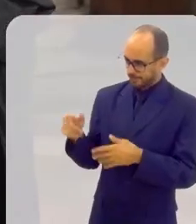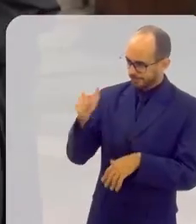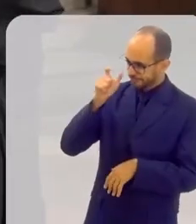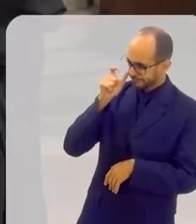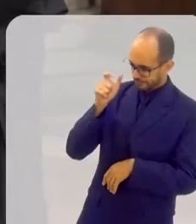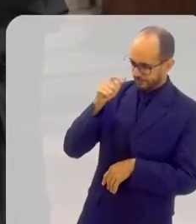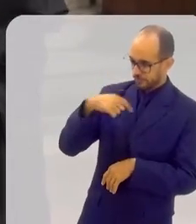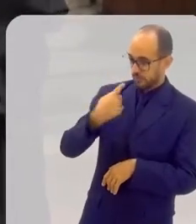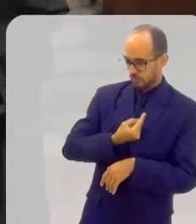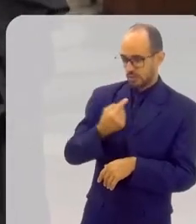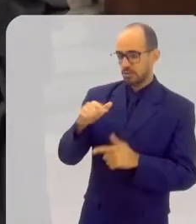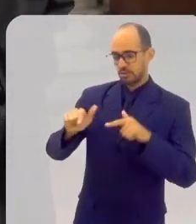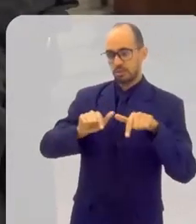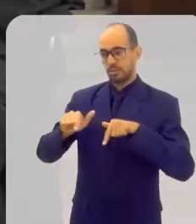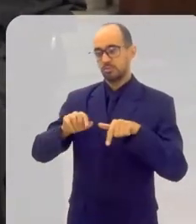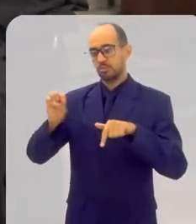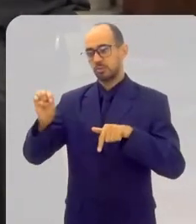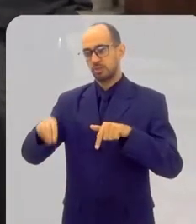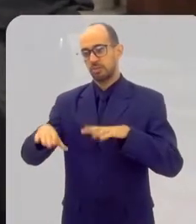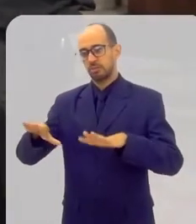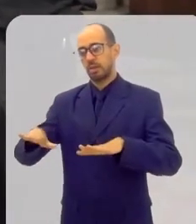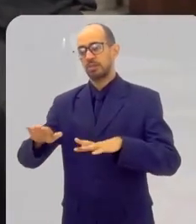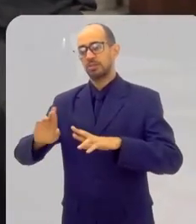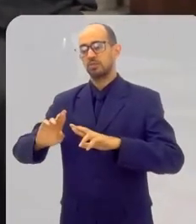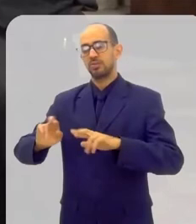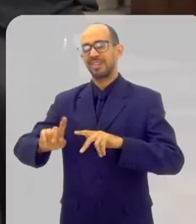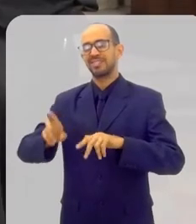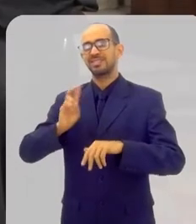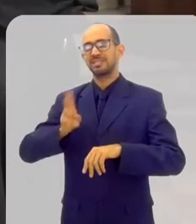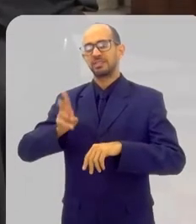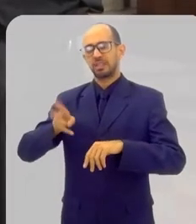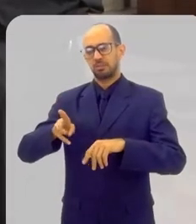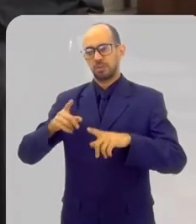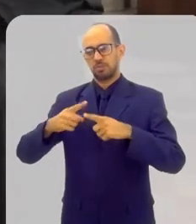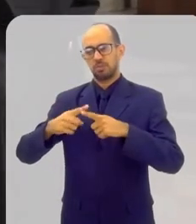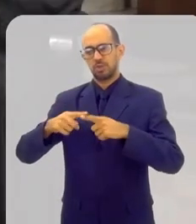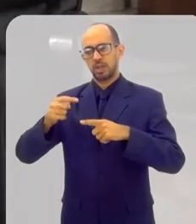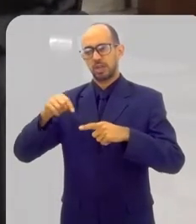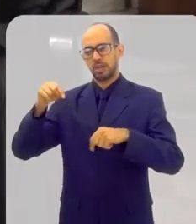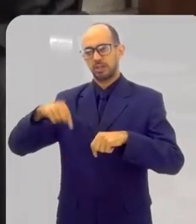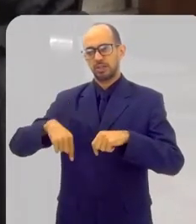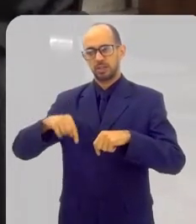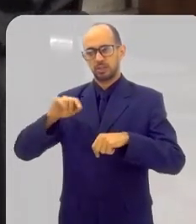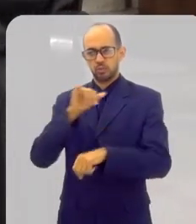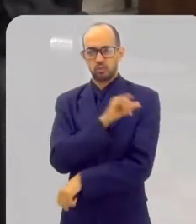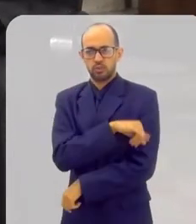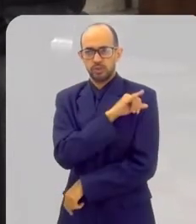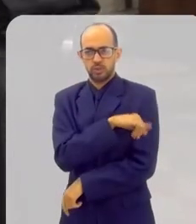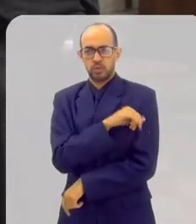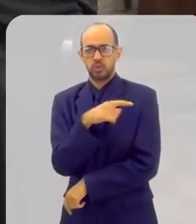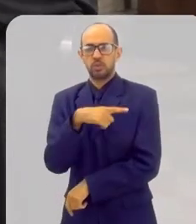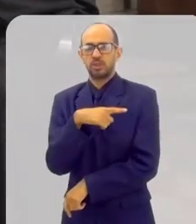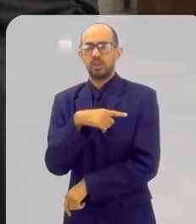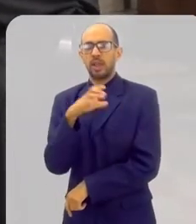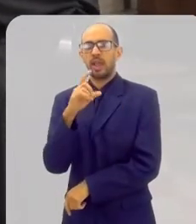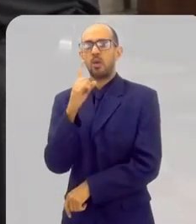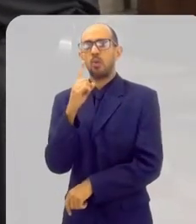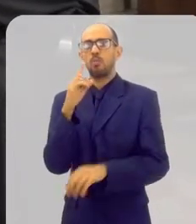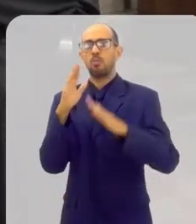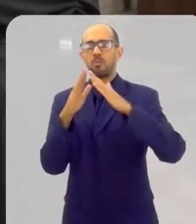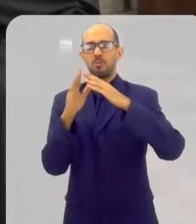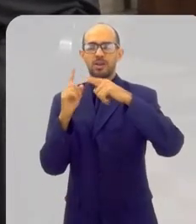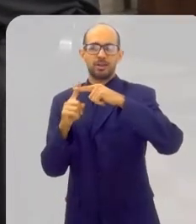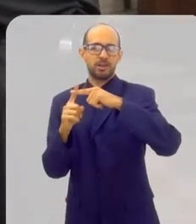Então, isso é uma coisa interessante. Trabalhar, nós trabalhamos. Só que nem sempre, Luzia, como nós só temos uma paróquia aqui no Rio de Janeiro,